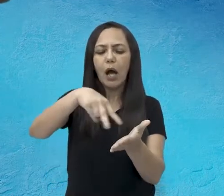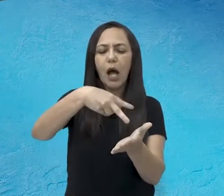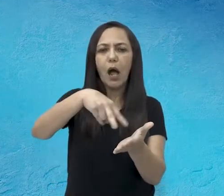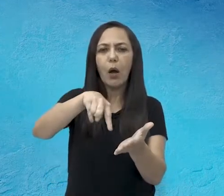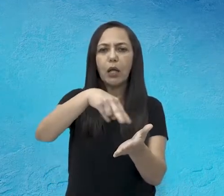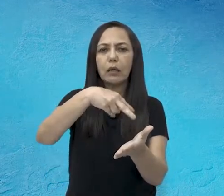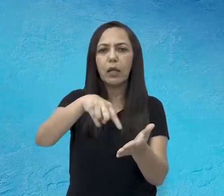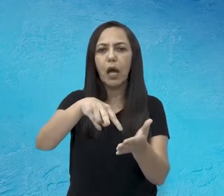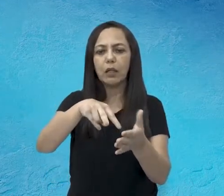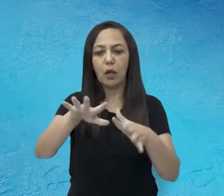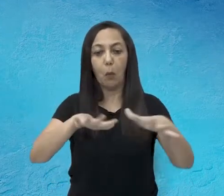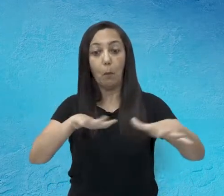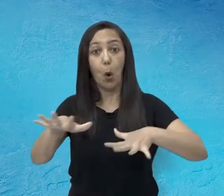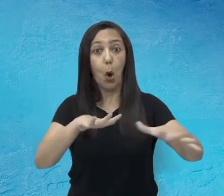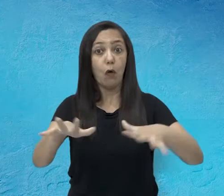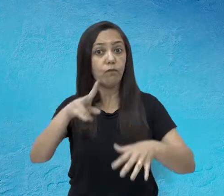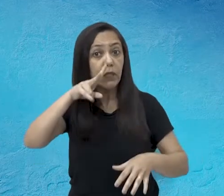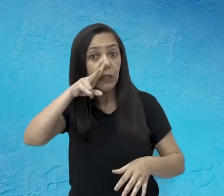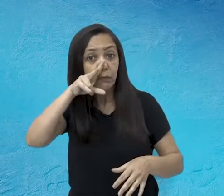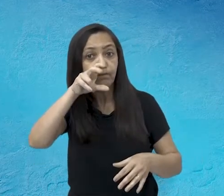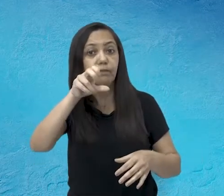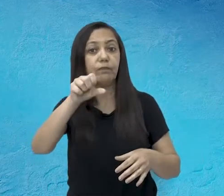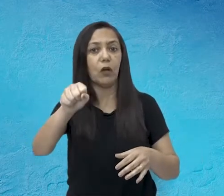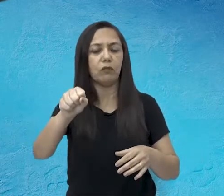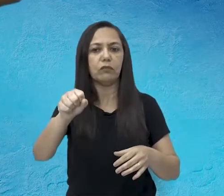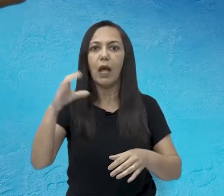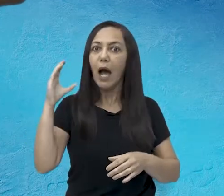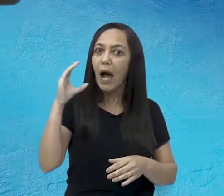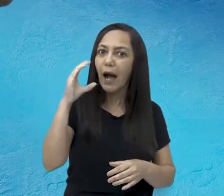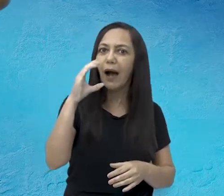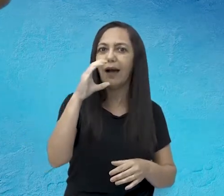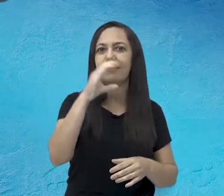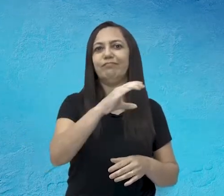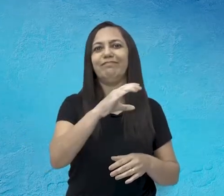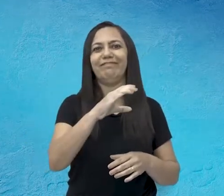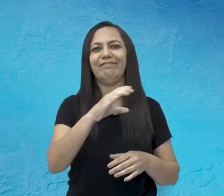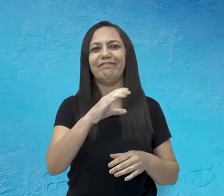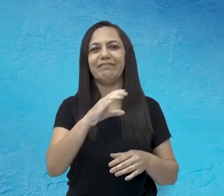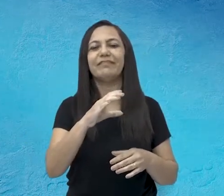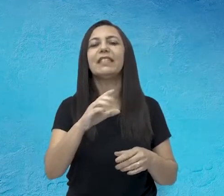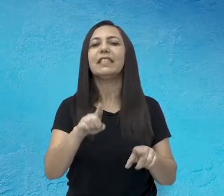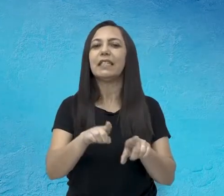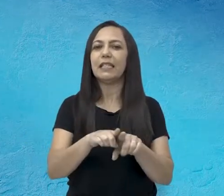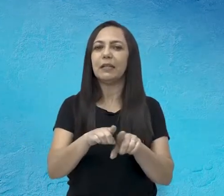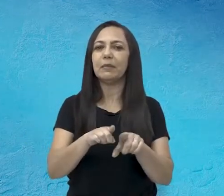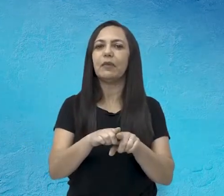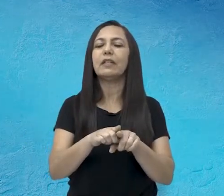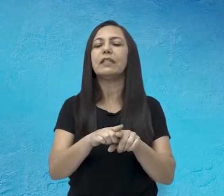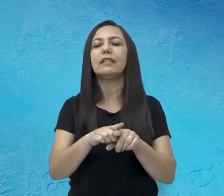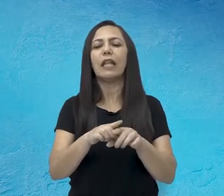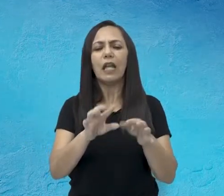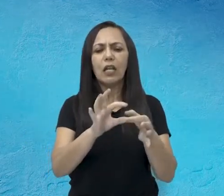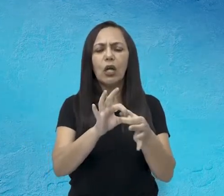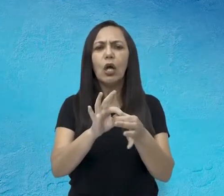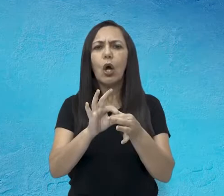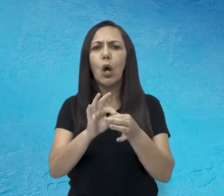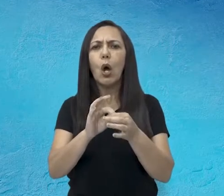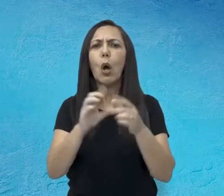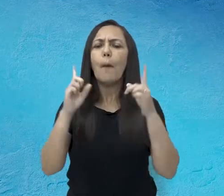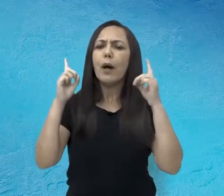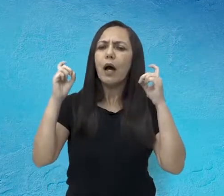com uma movimentação forte, rápida, que ela é harmoniosa